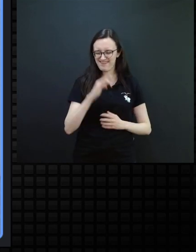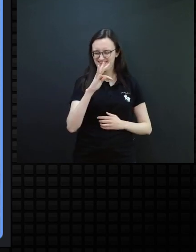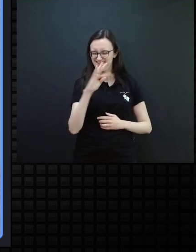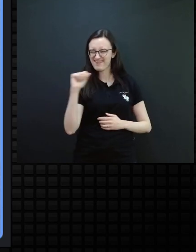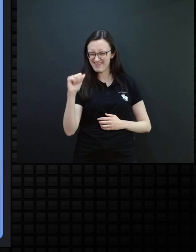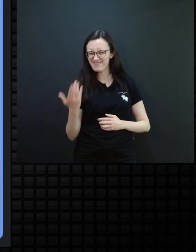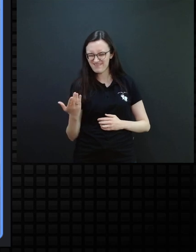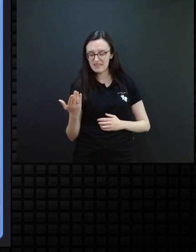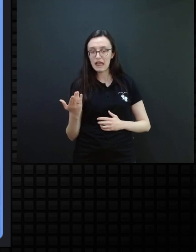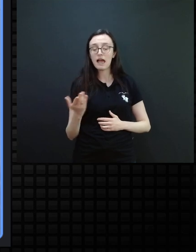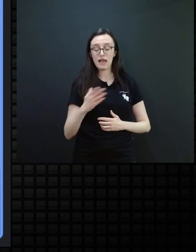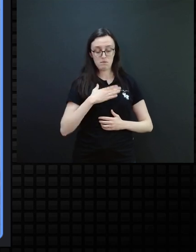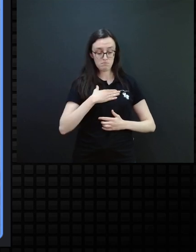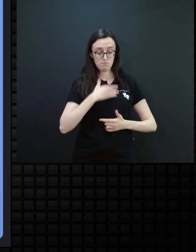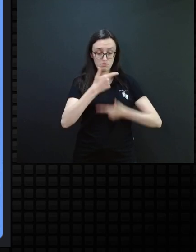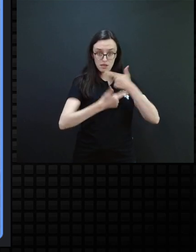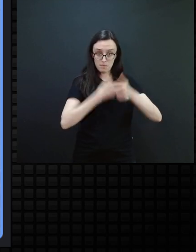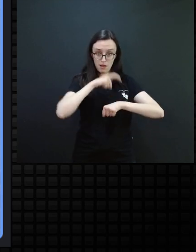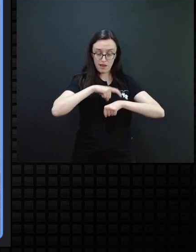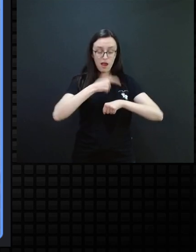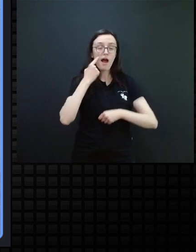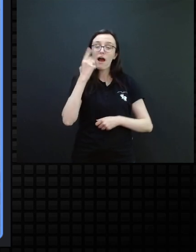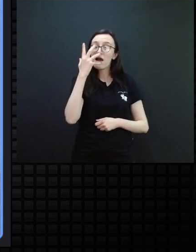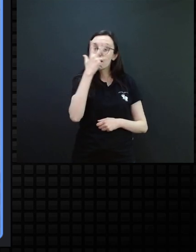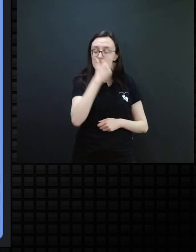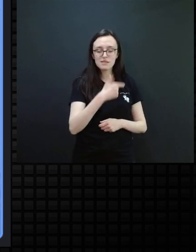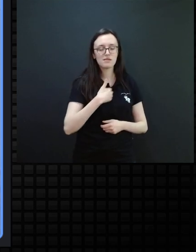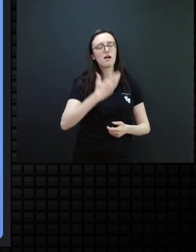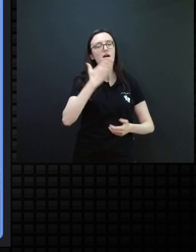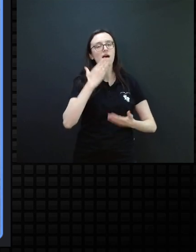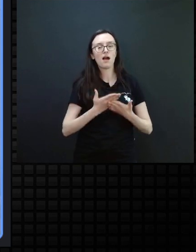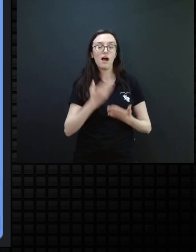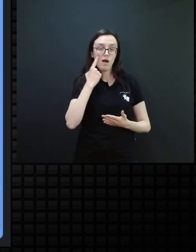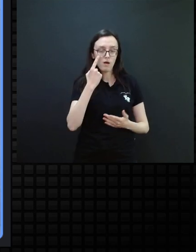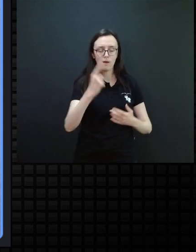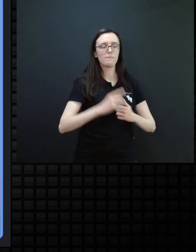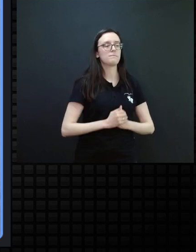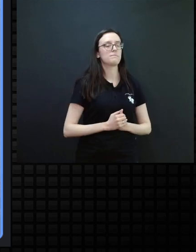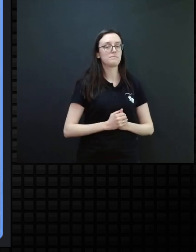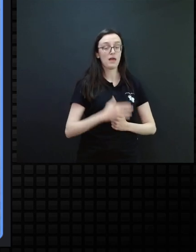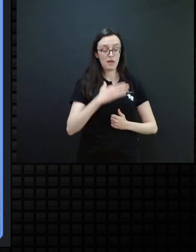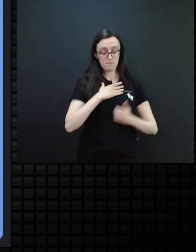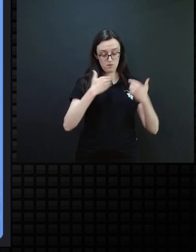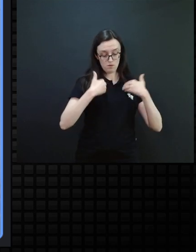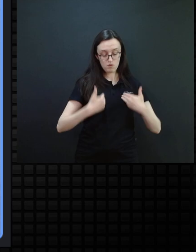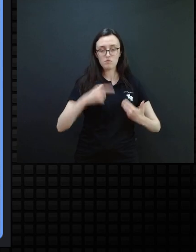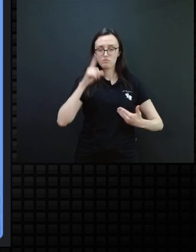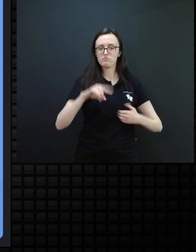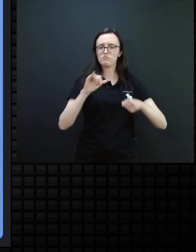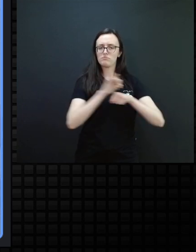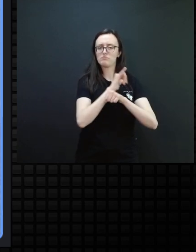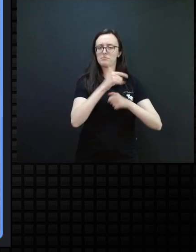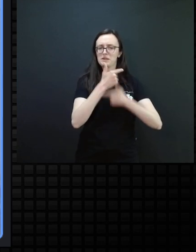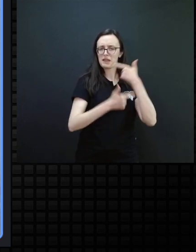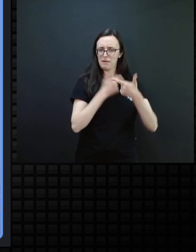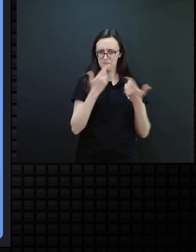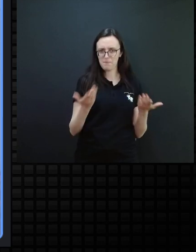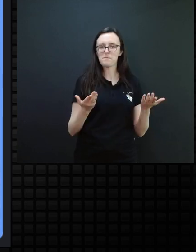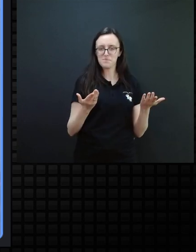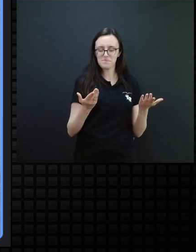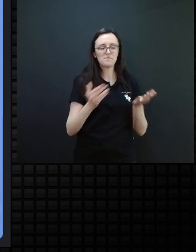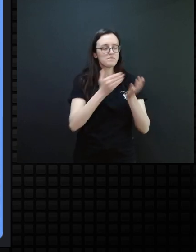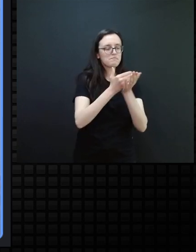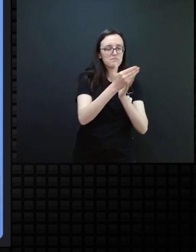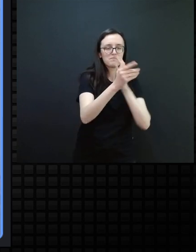momento meu de trabalho, olha só que lindo isso, eu achei o máximo, o meu corpo é uma ferramenta, né, então, no começo de